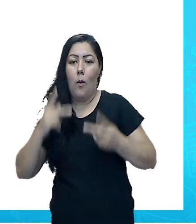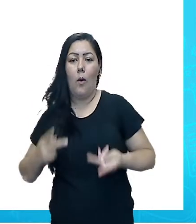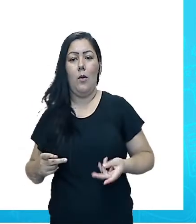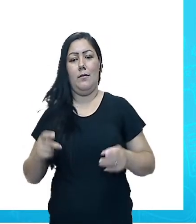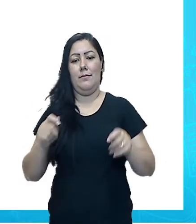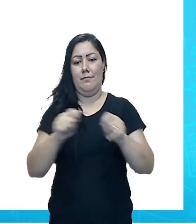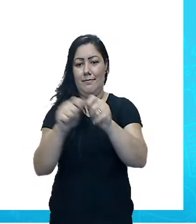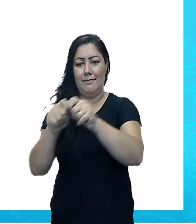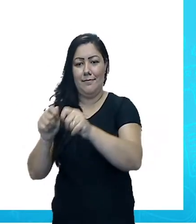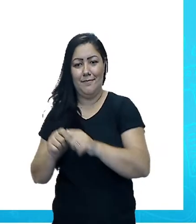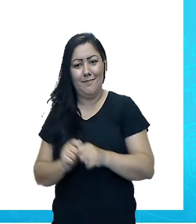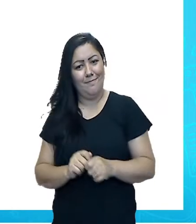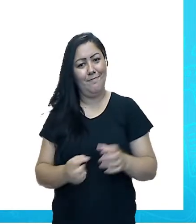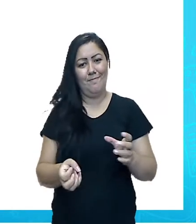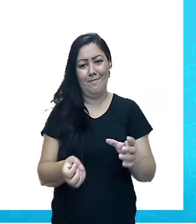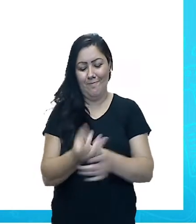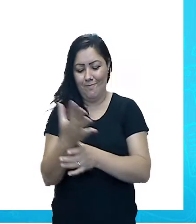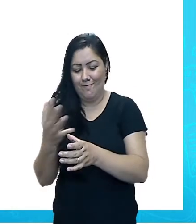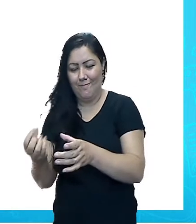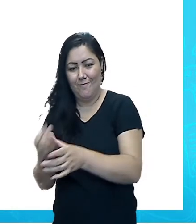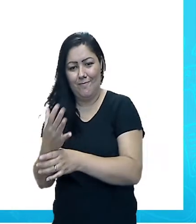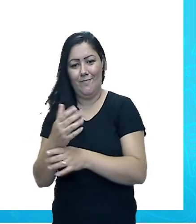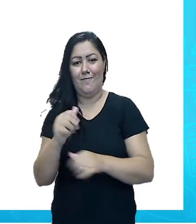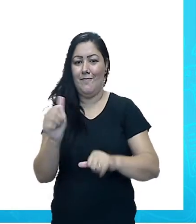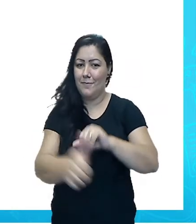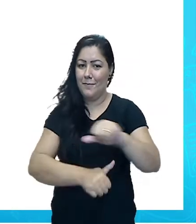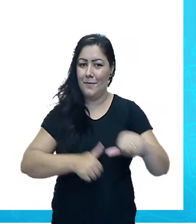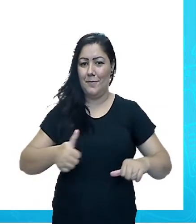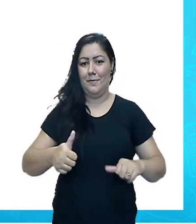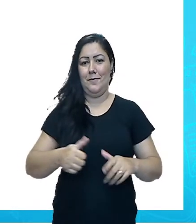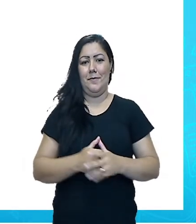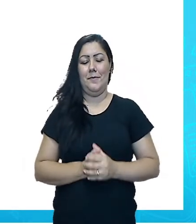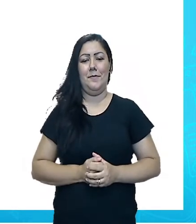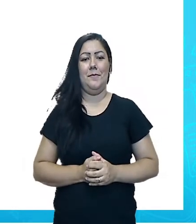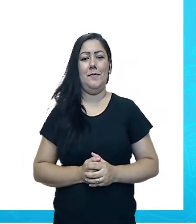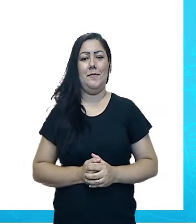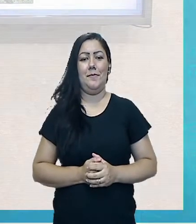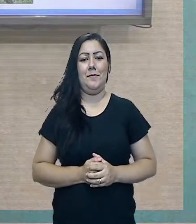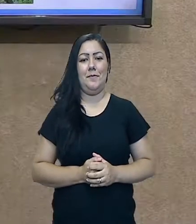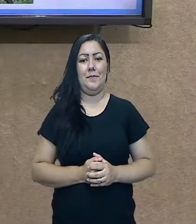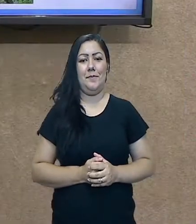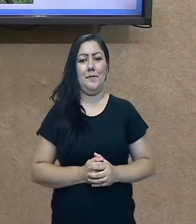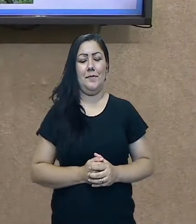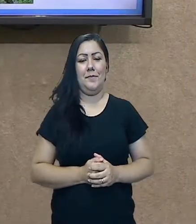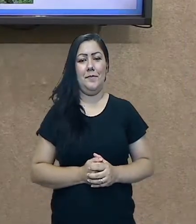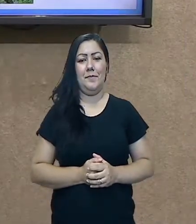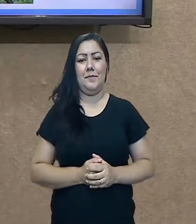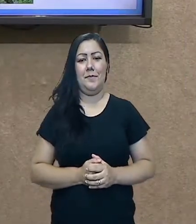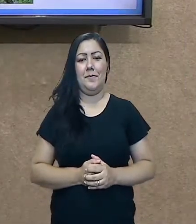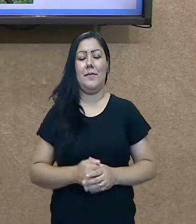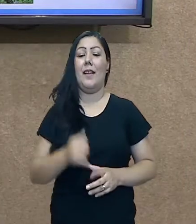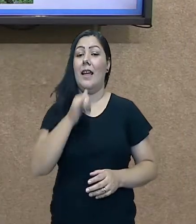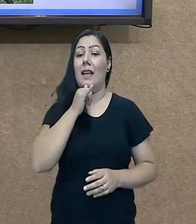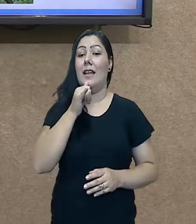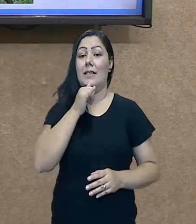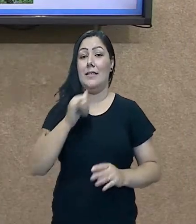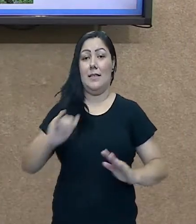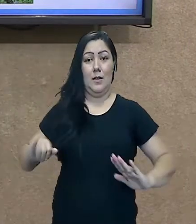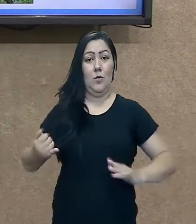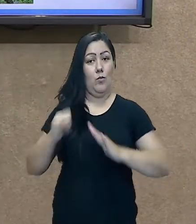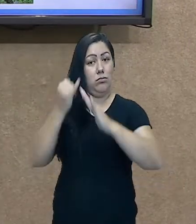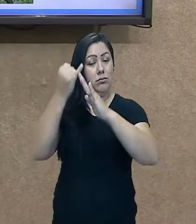mostrando para vocês, que o pico da Ibituruna, aquela